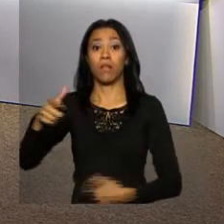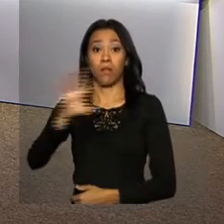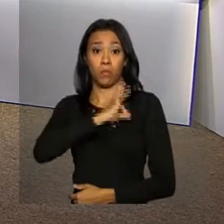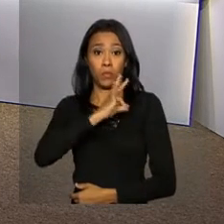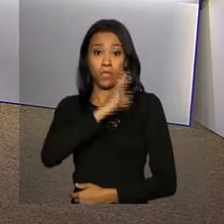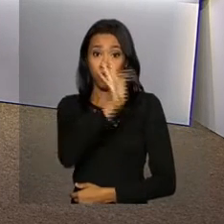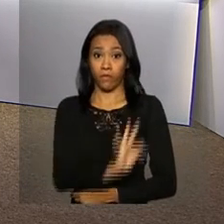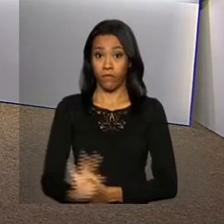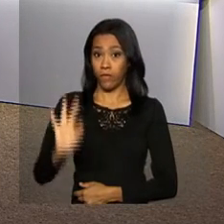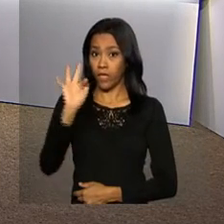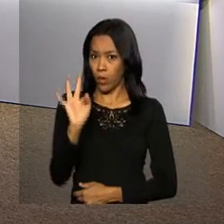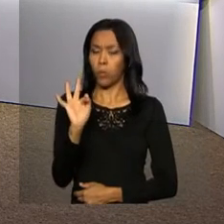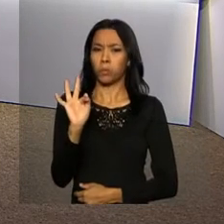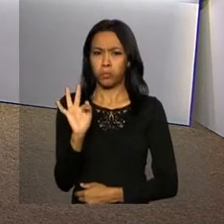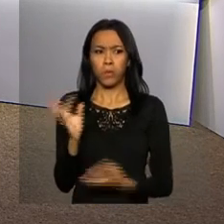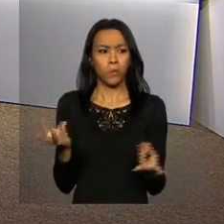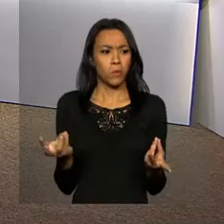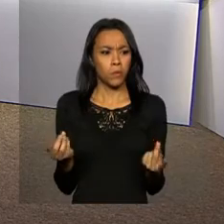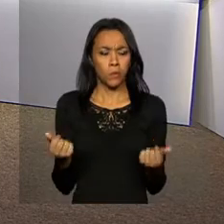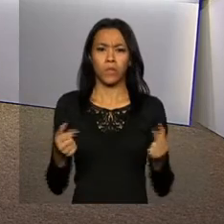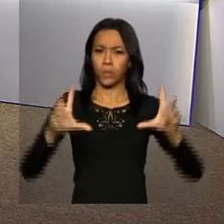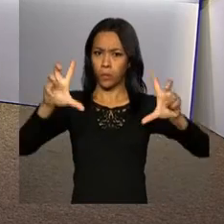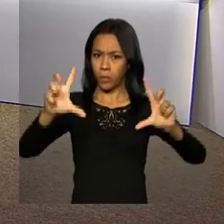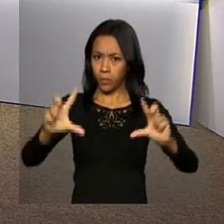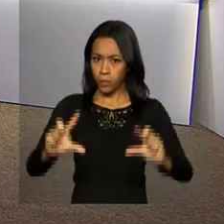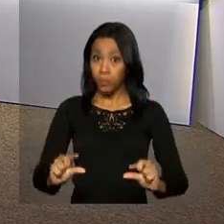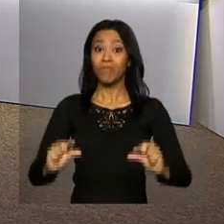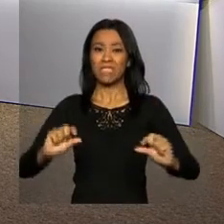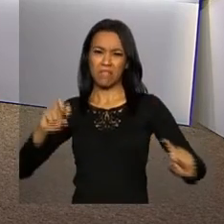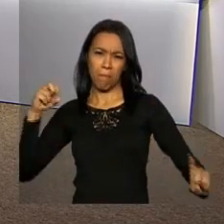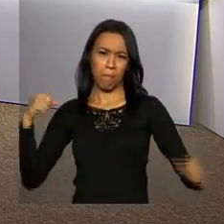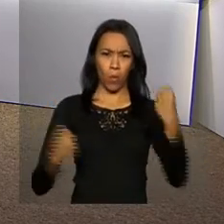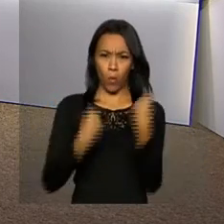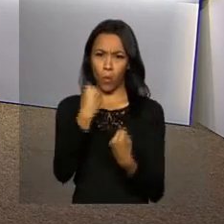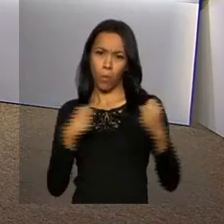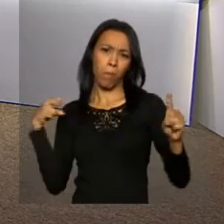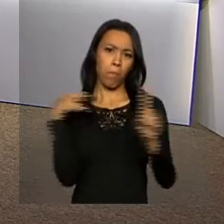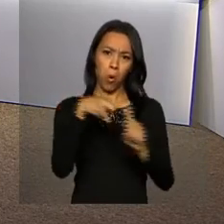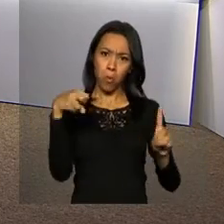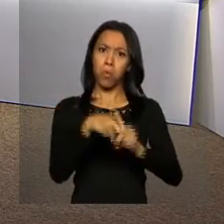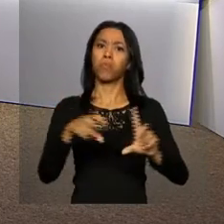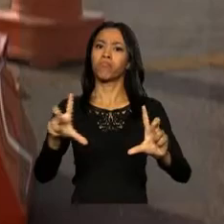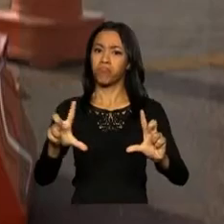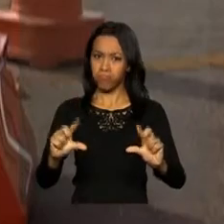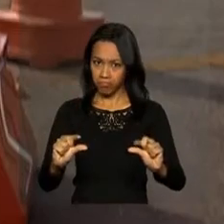Rodoviária Federal apontam a redução no número de acidentes nas estradas.